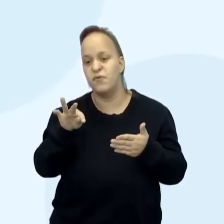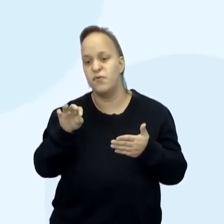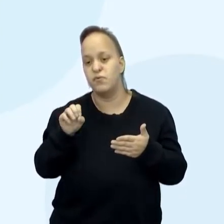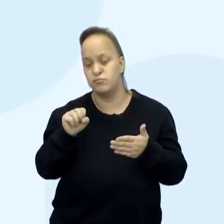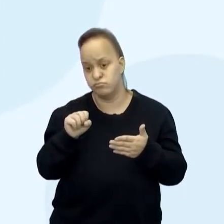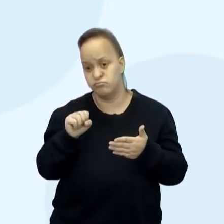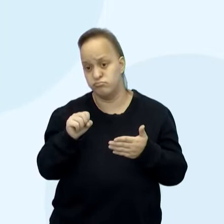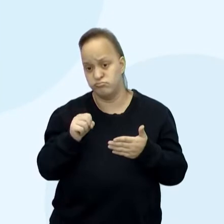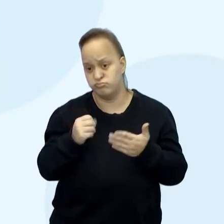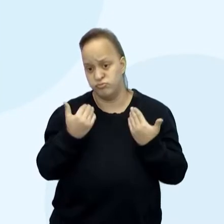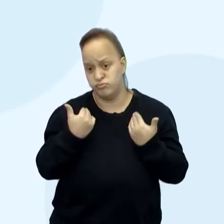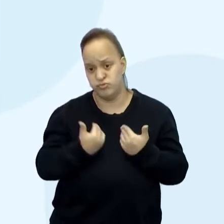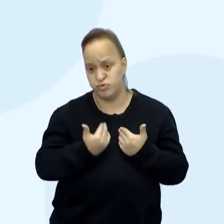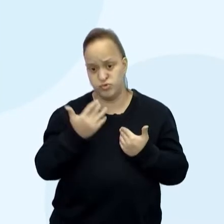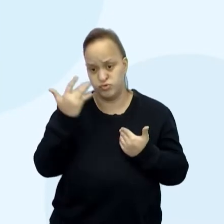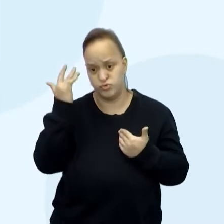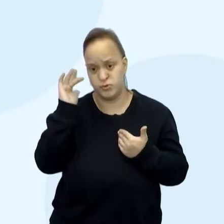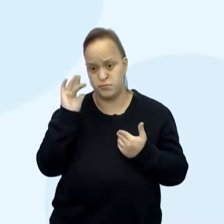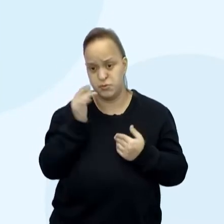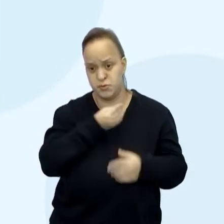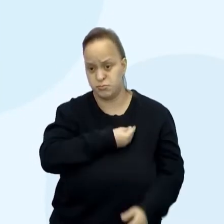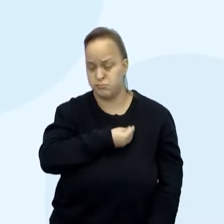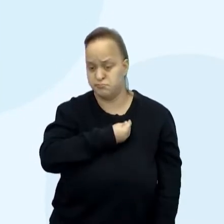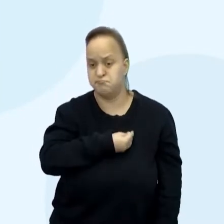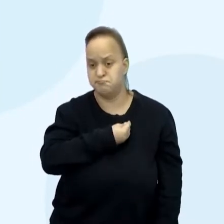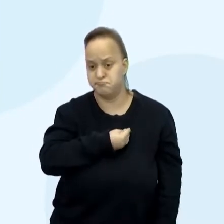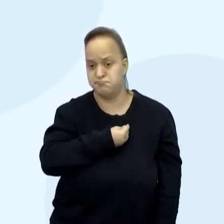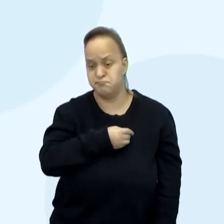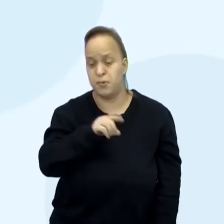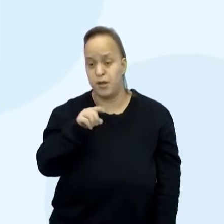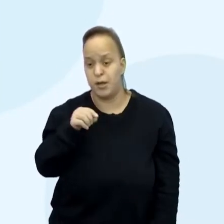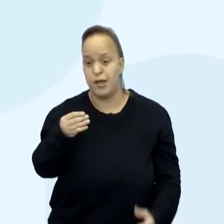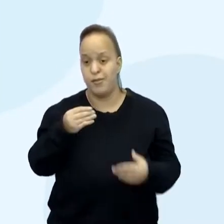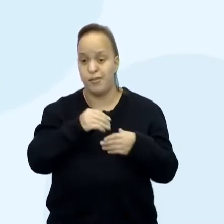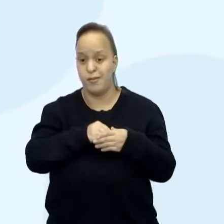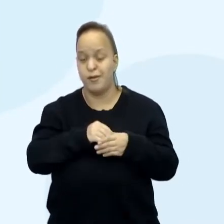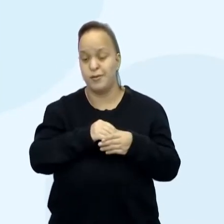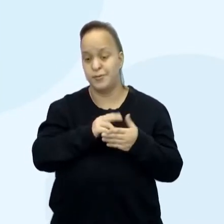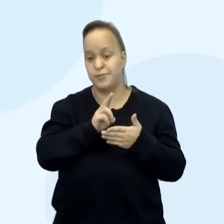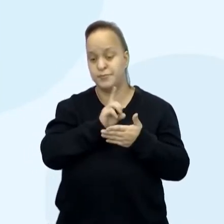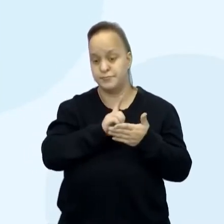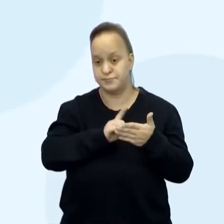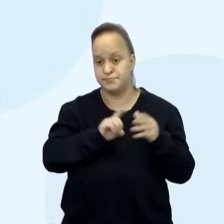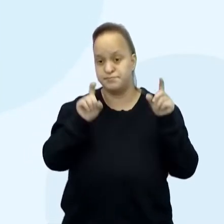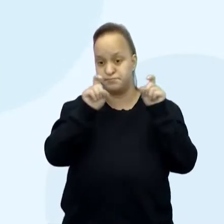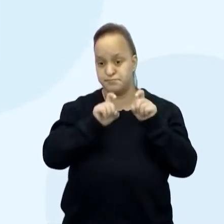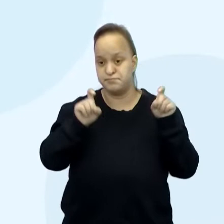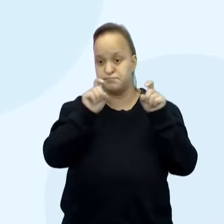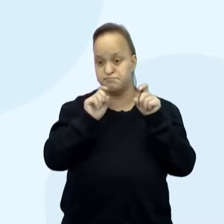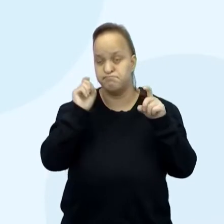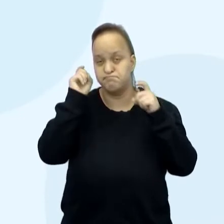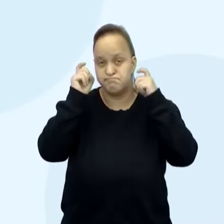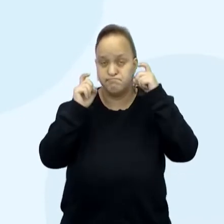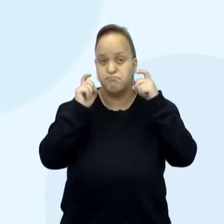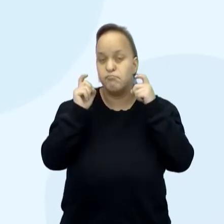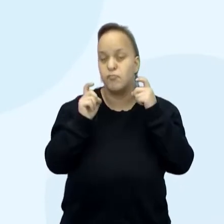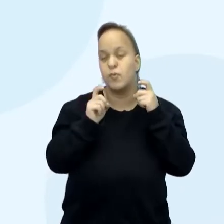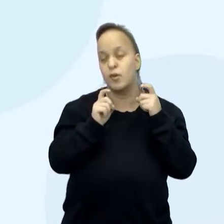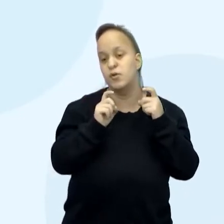não sabia que existia. É a área do design gráfico que se ocupa em desenhar fontes